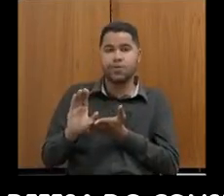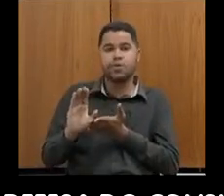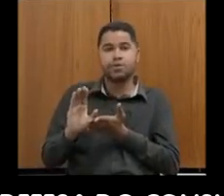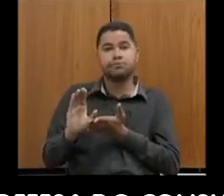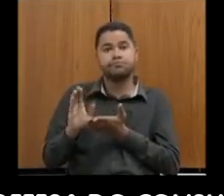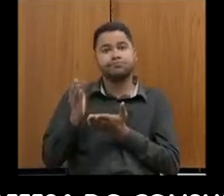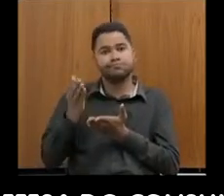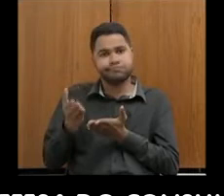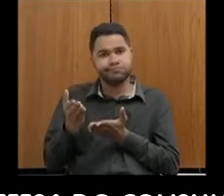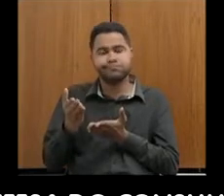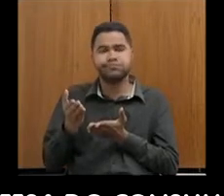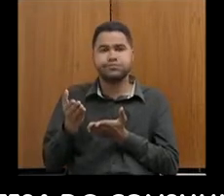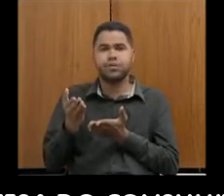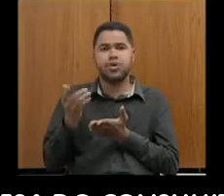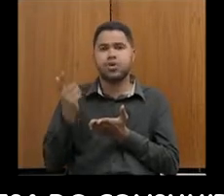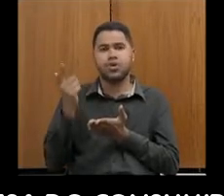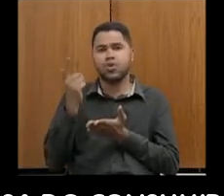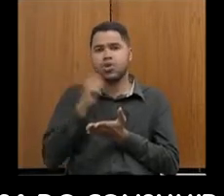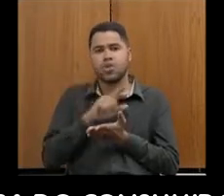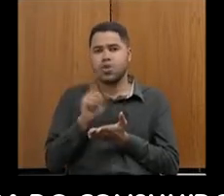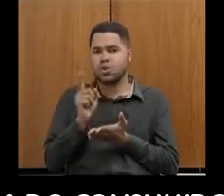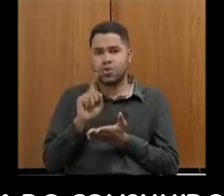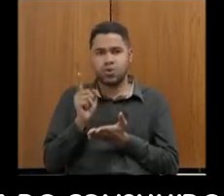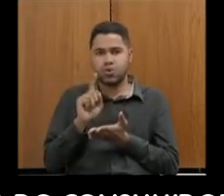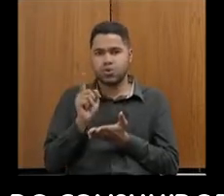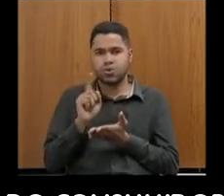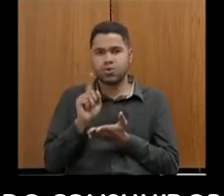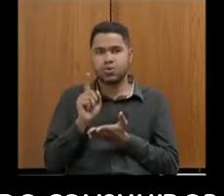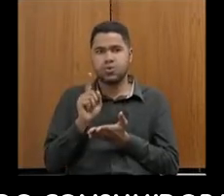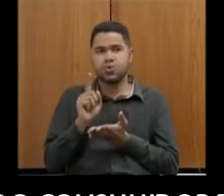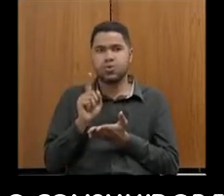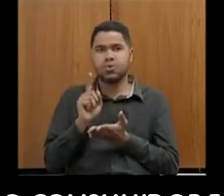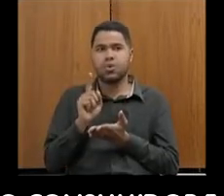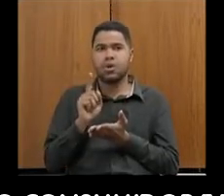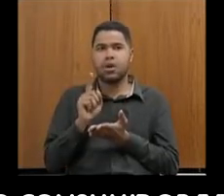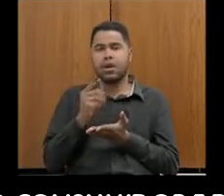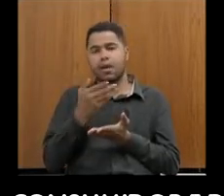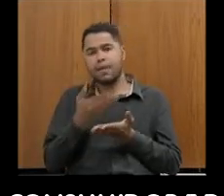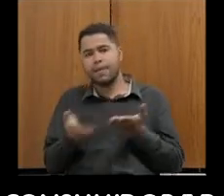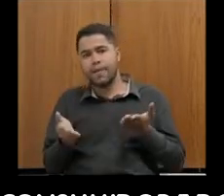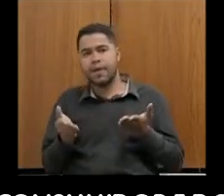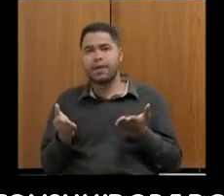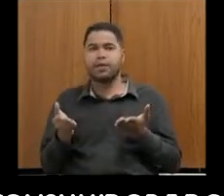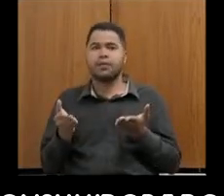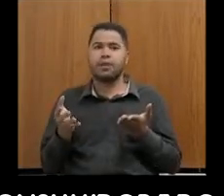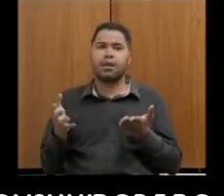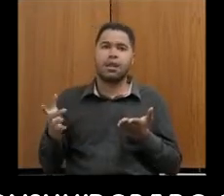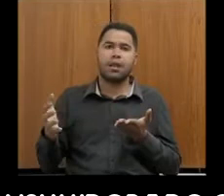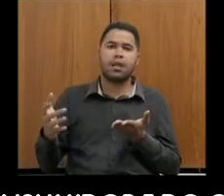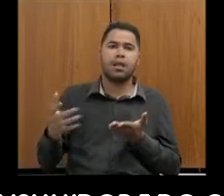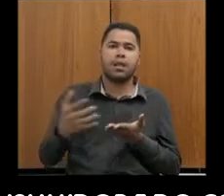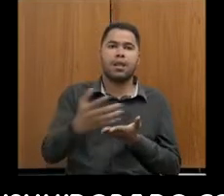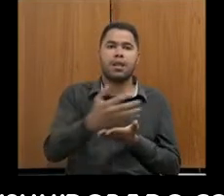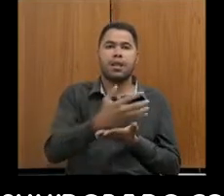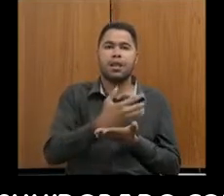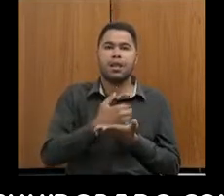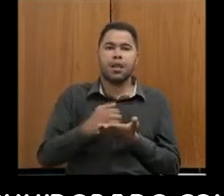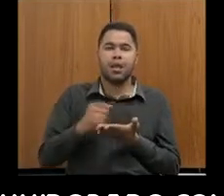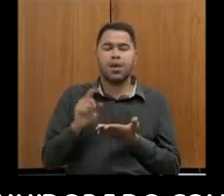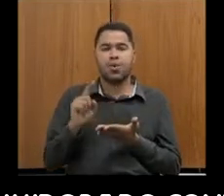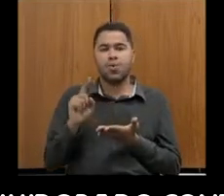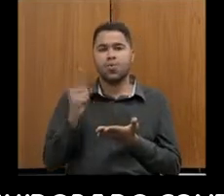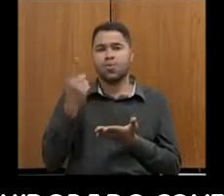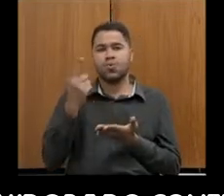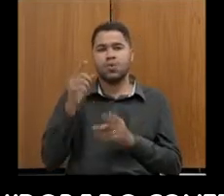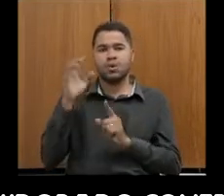forma, não supriu a perda de arrecadação, já que ela vinha para o Caxa Único impactando